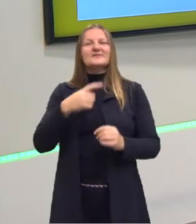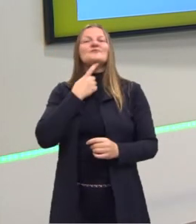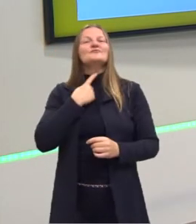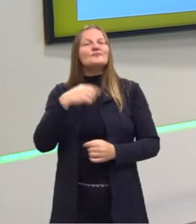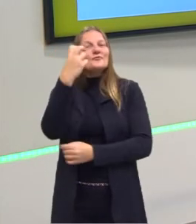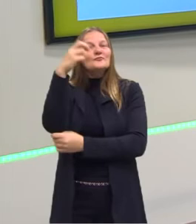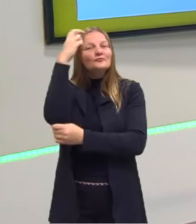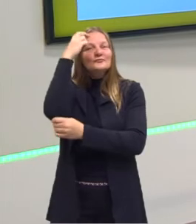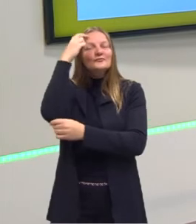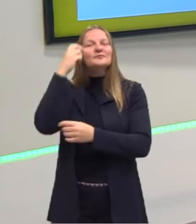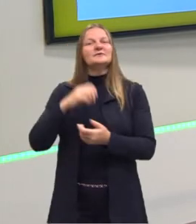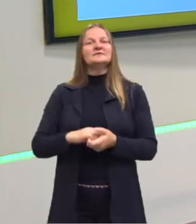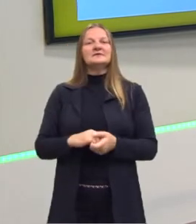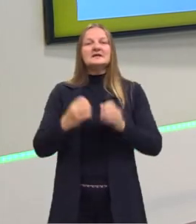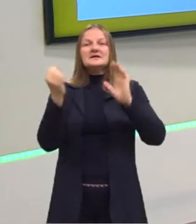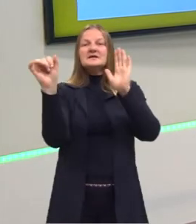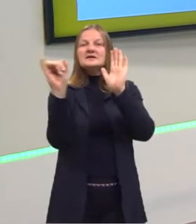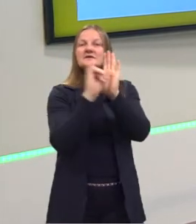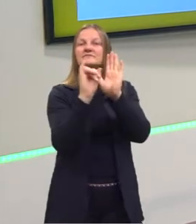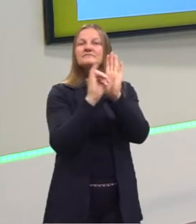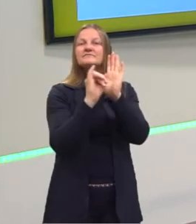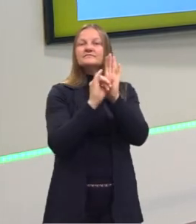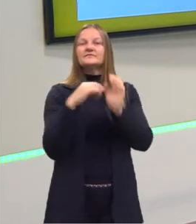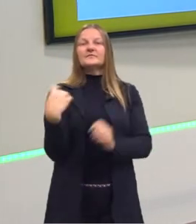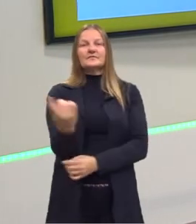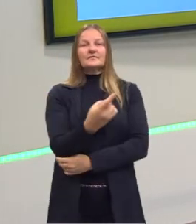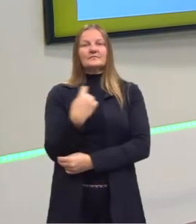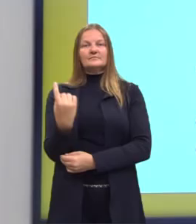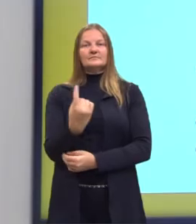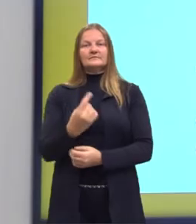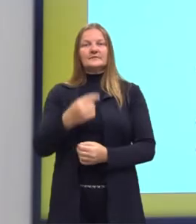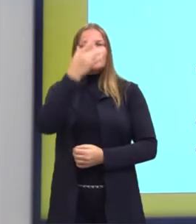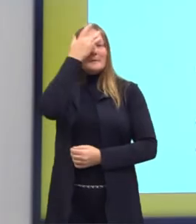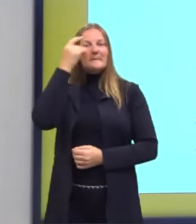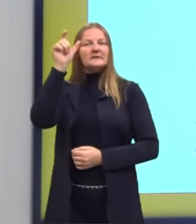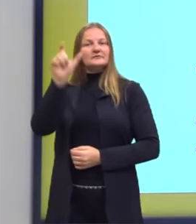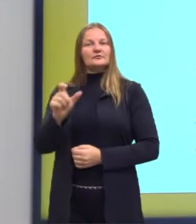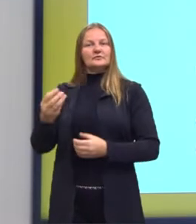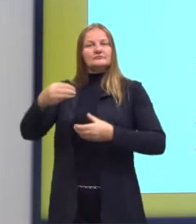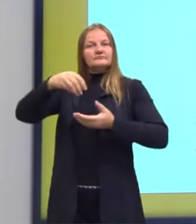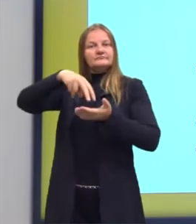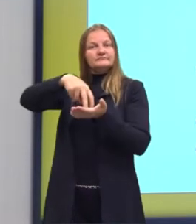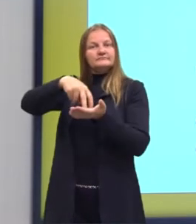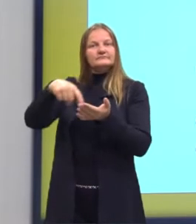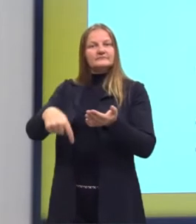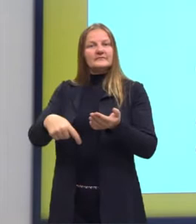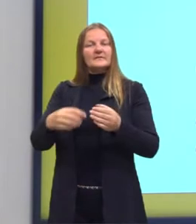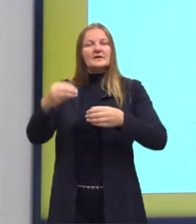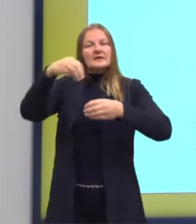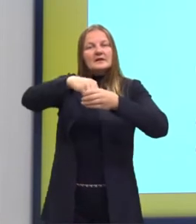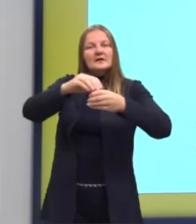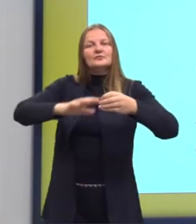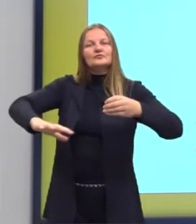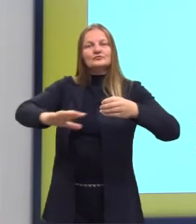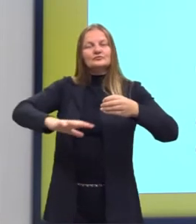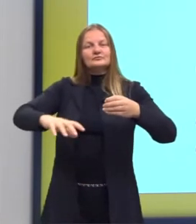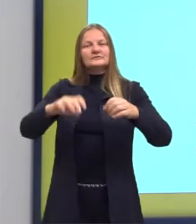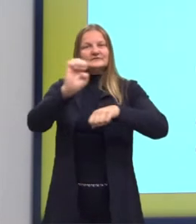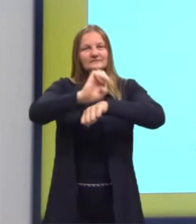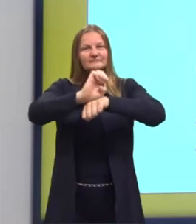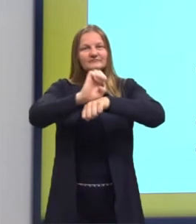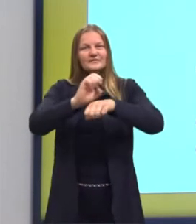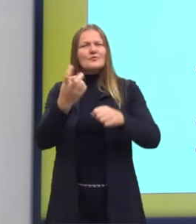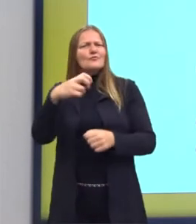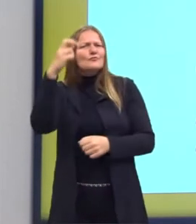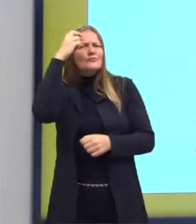cultura. Nós nos identificamos como pessoas que estão ali, dentro daquele estado, com